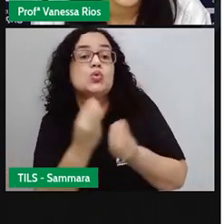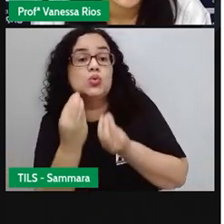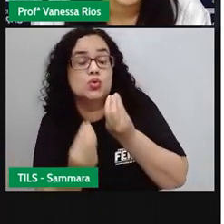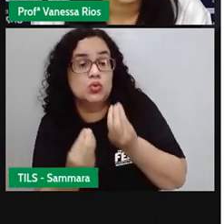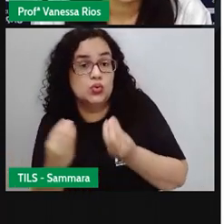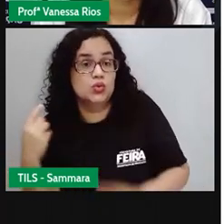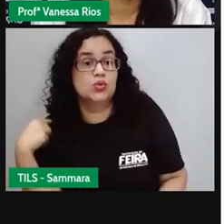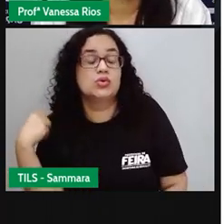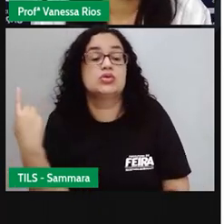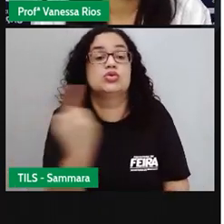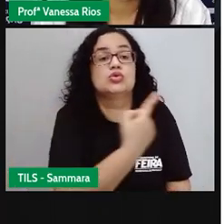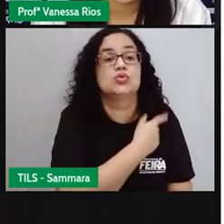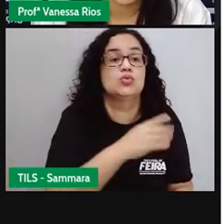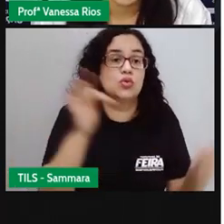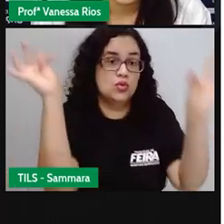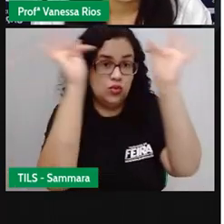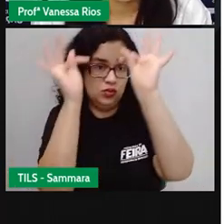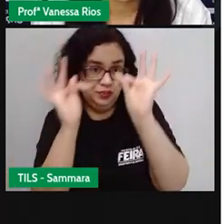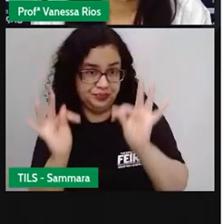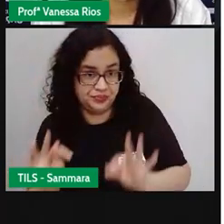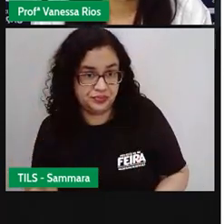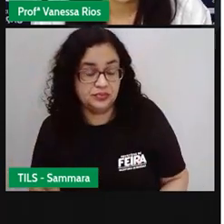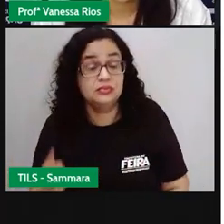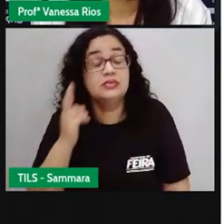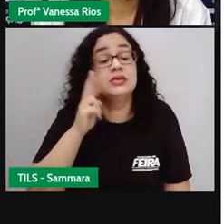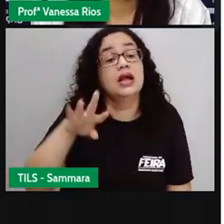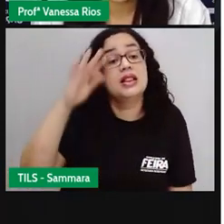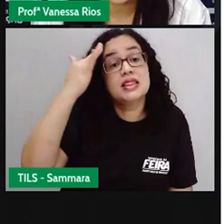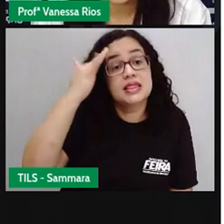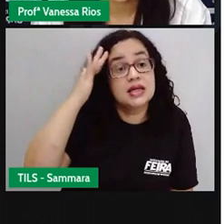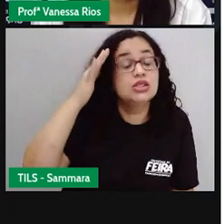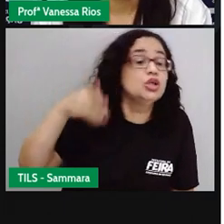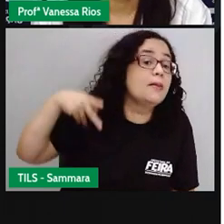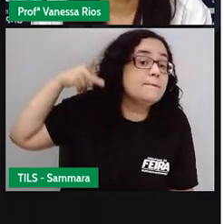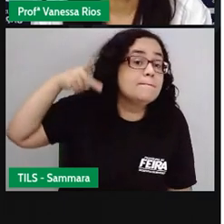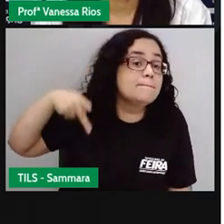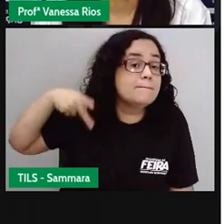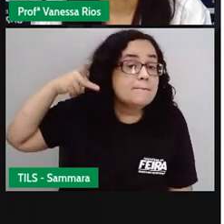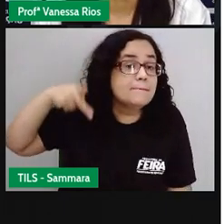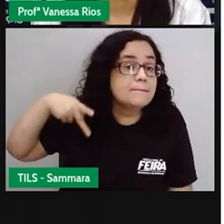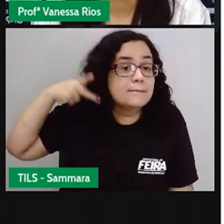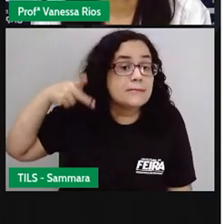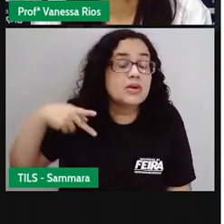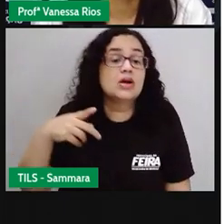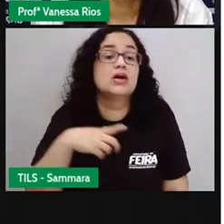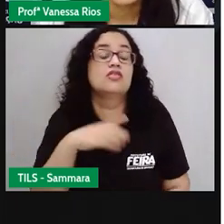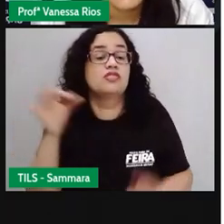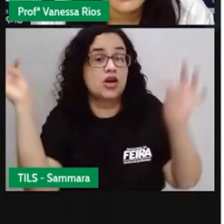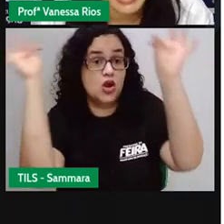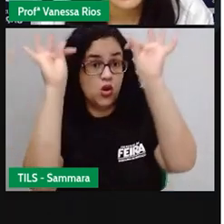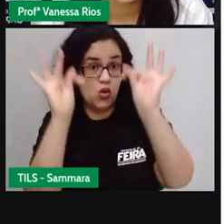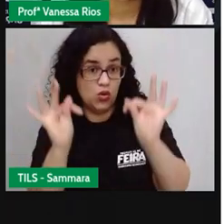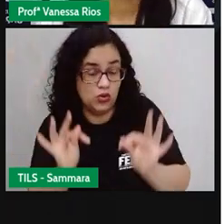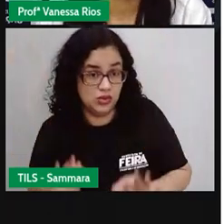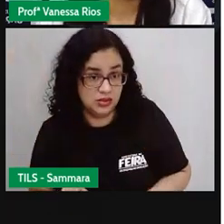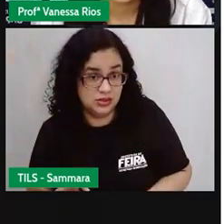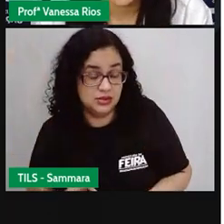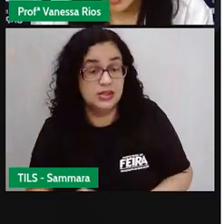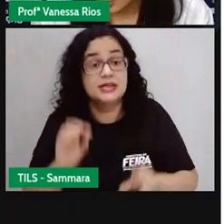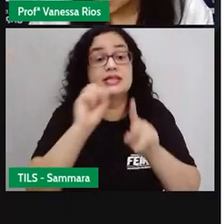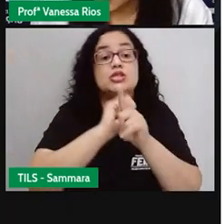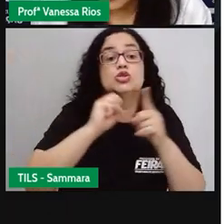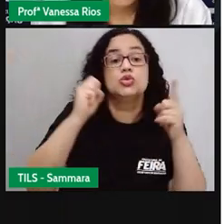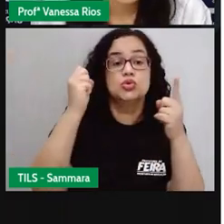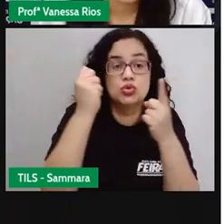de sua organização. Então, a gente entende política como algo que vai organizar a